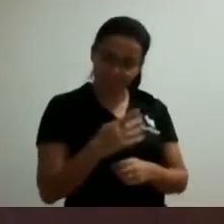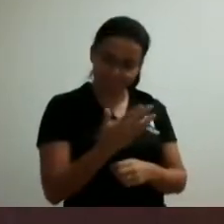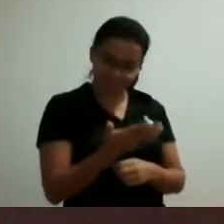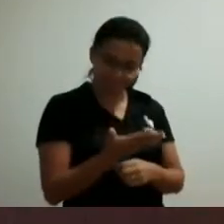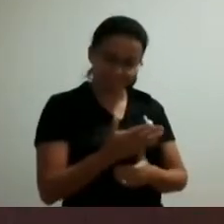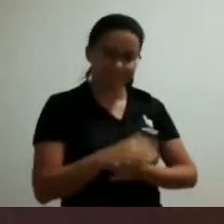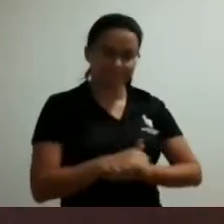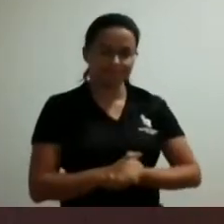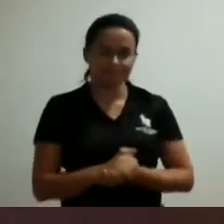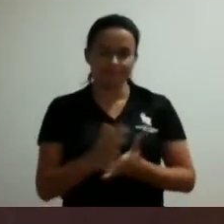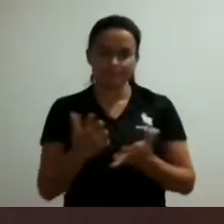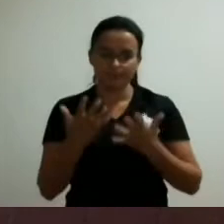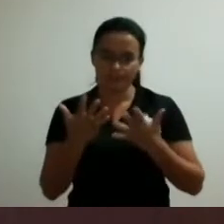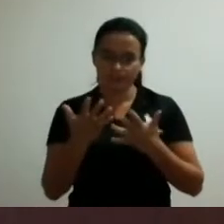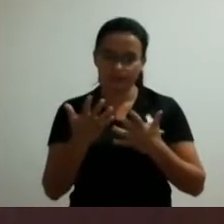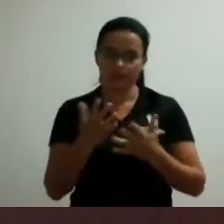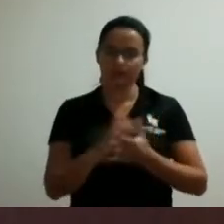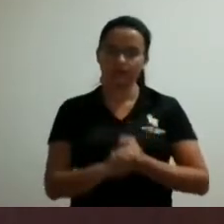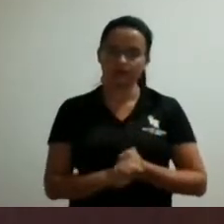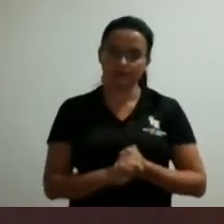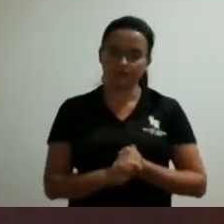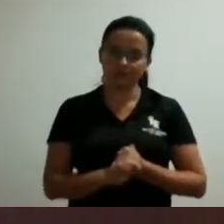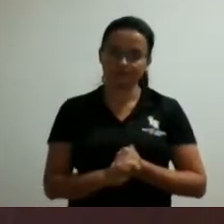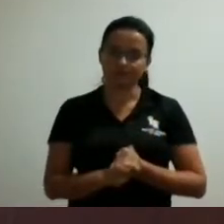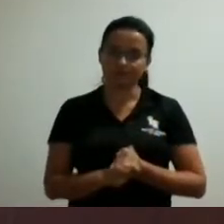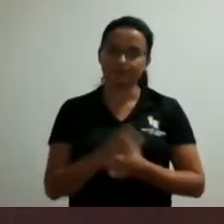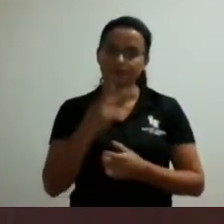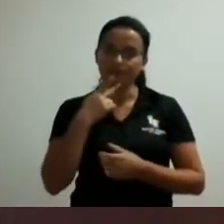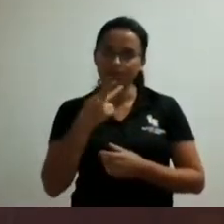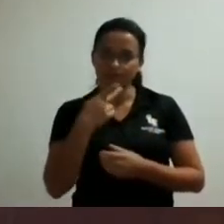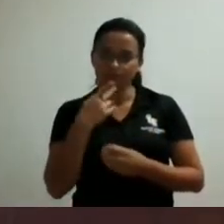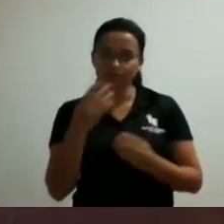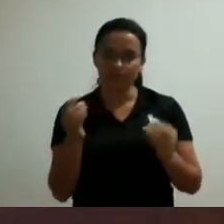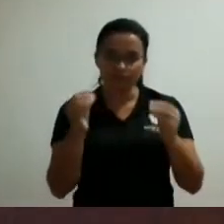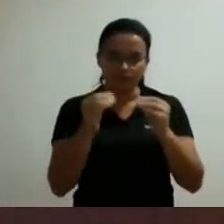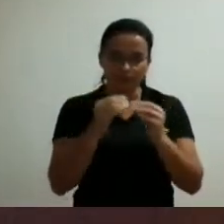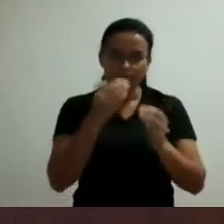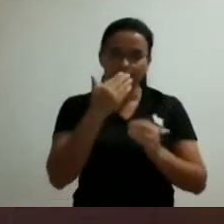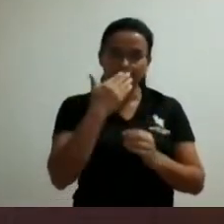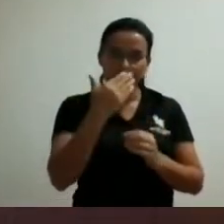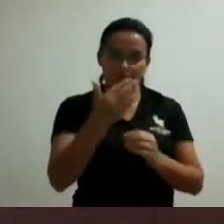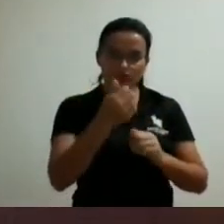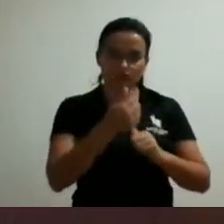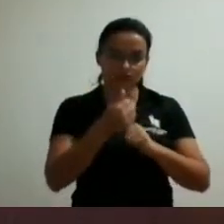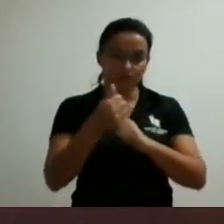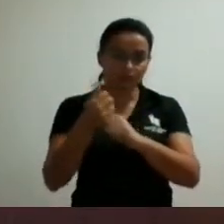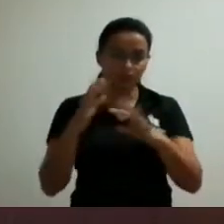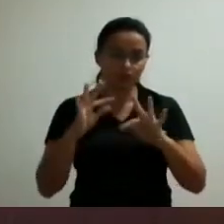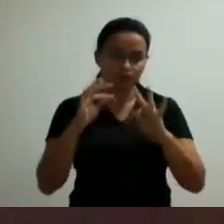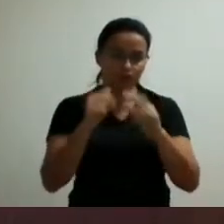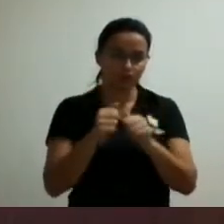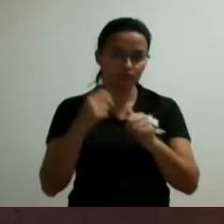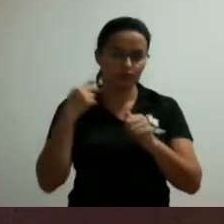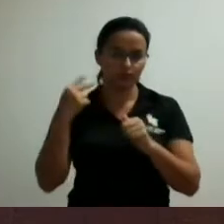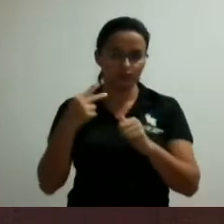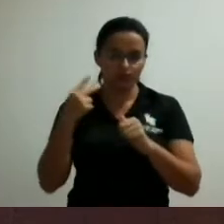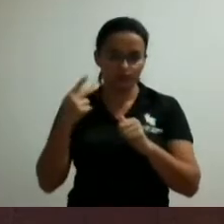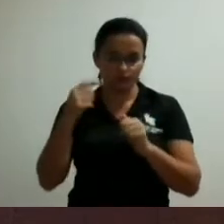queria de uma forma aqui mais breve né pedir o apoio dos padres para esse projeto ele é um projeto